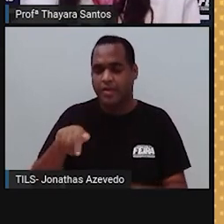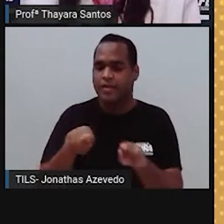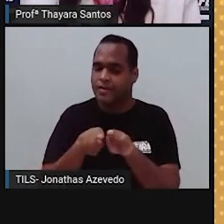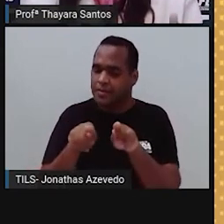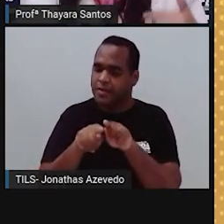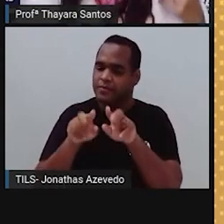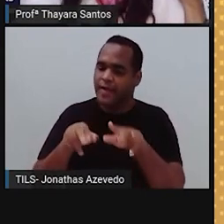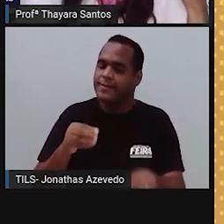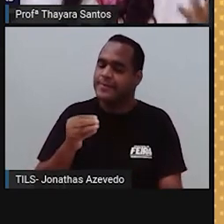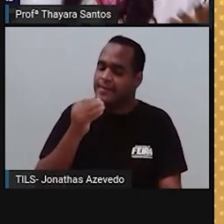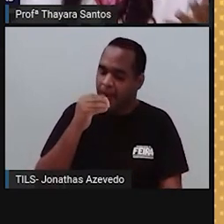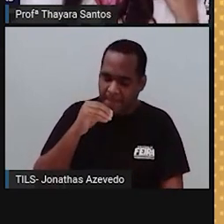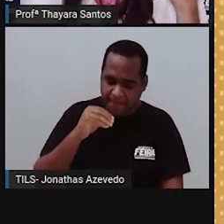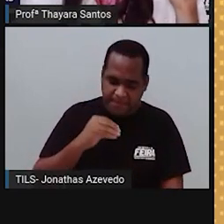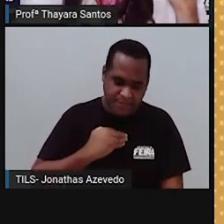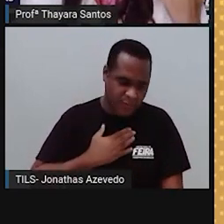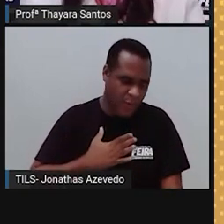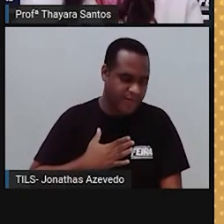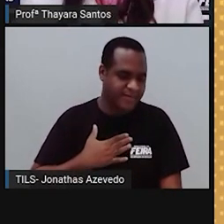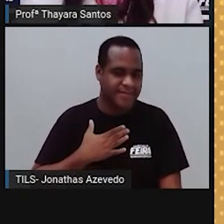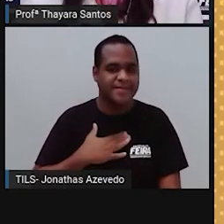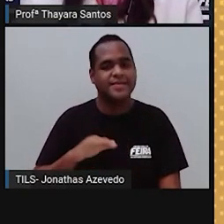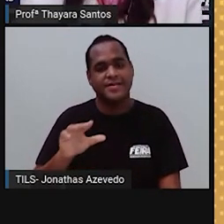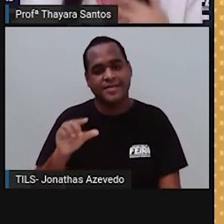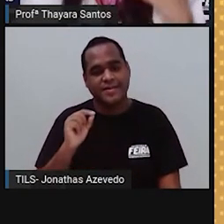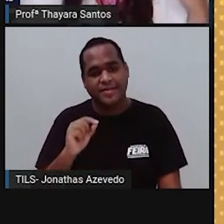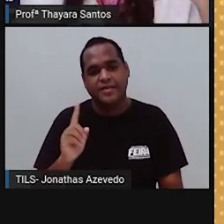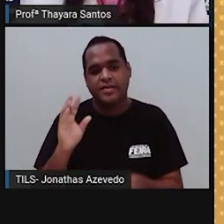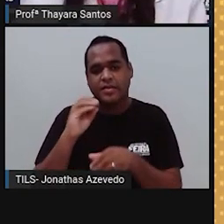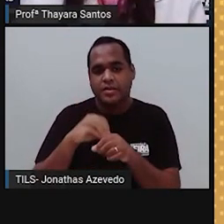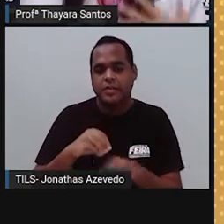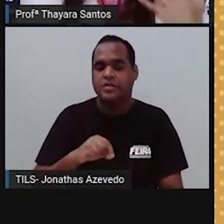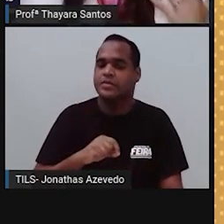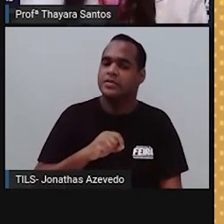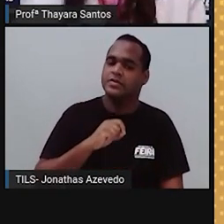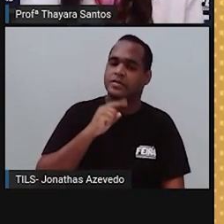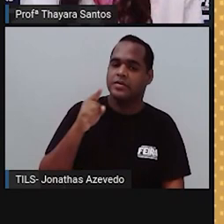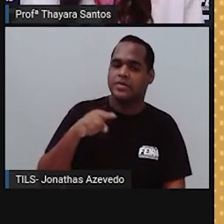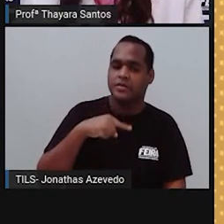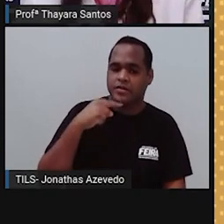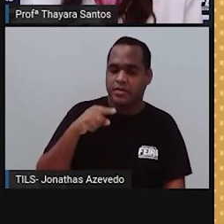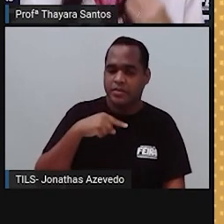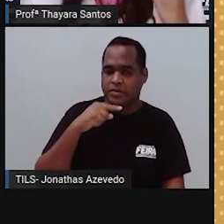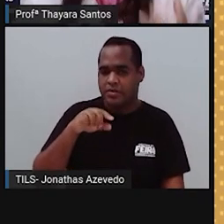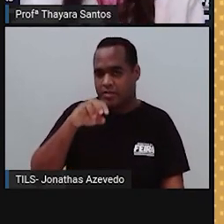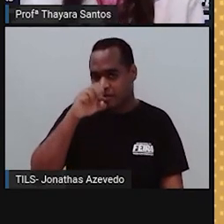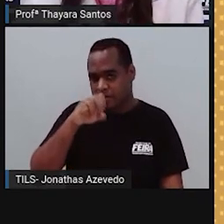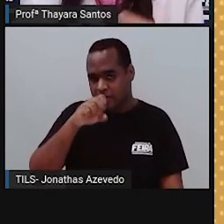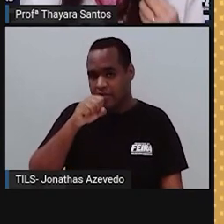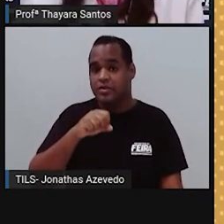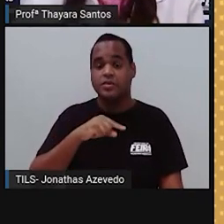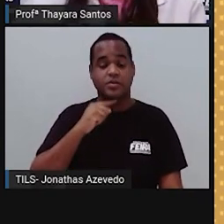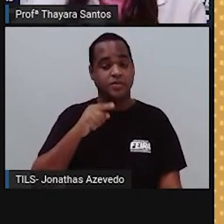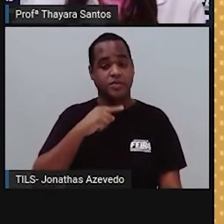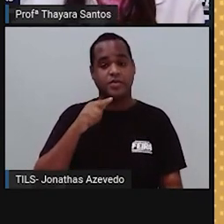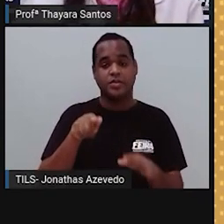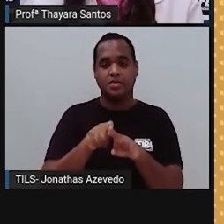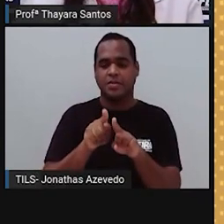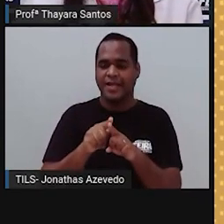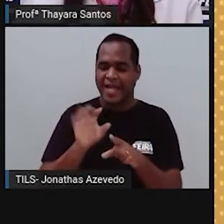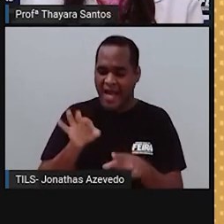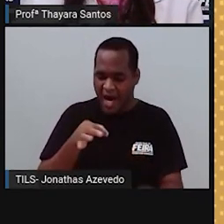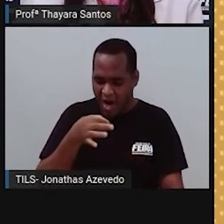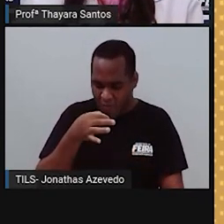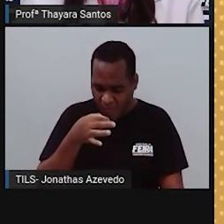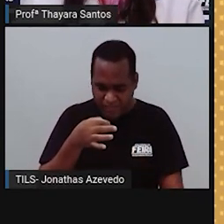dos alimentos. Então, de fato, quando a gente está com o nariz congestionado, não consegue sentir o cheiro da comida, a gente também não consegue sentir o sabor daquela